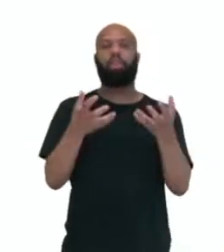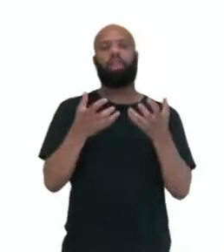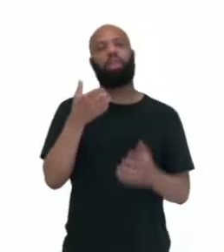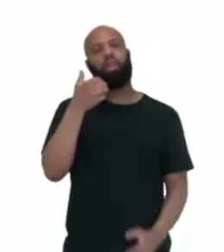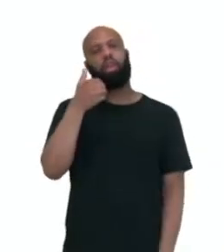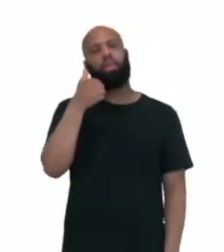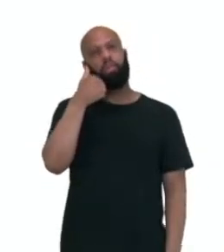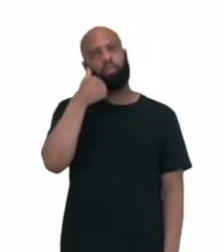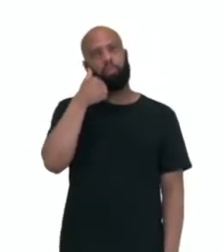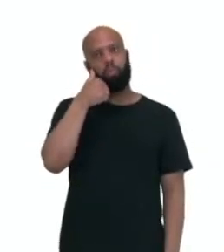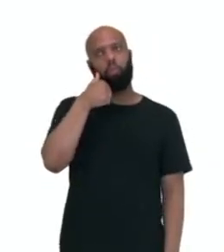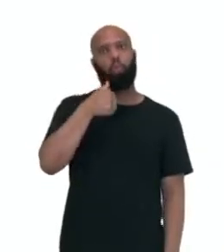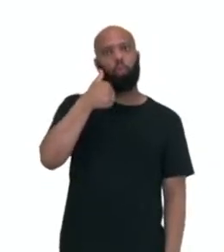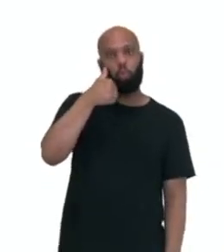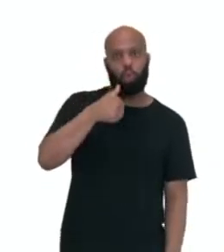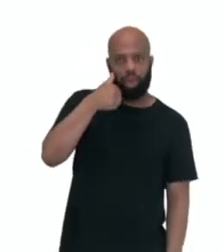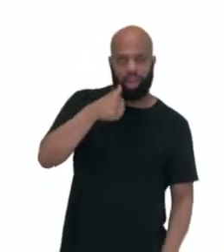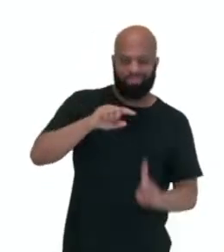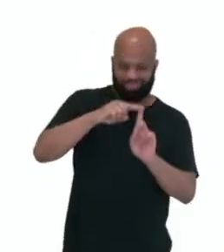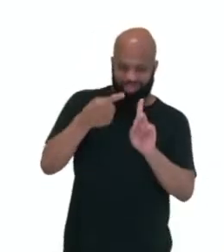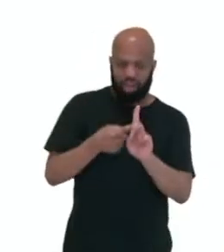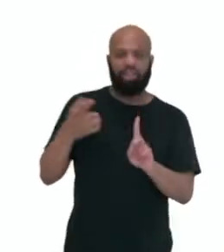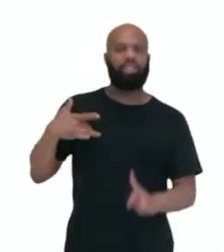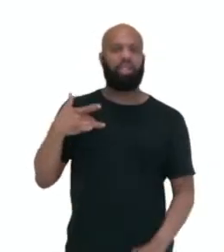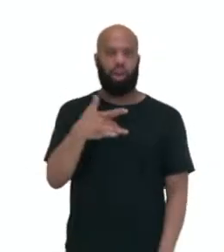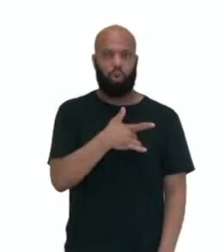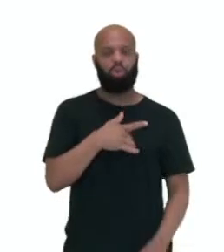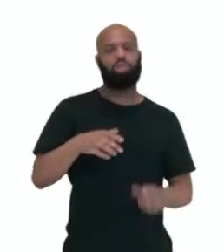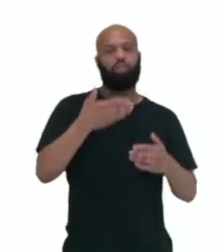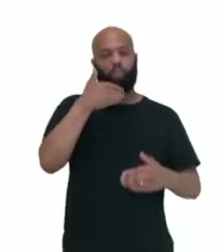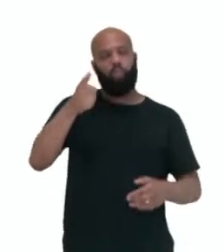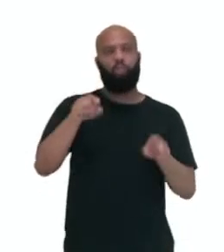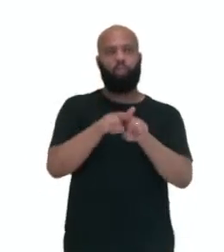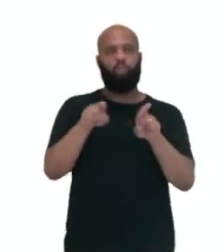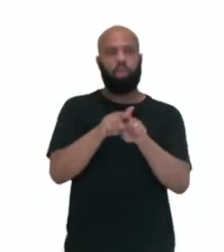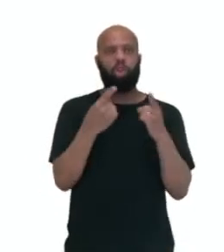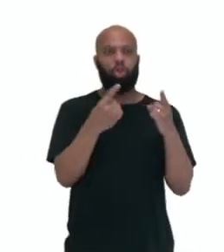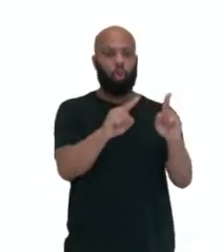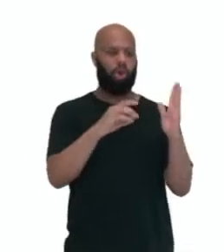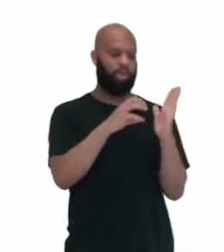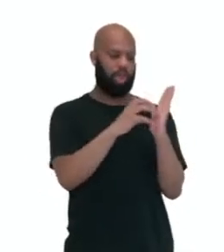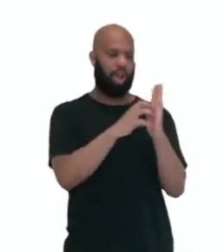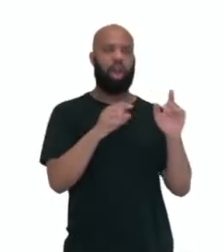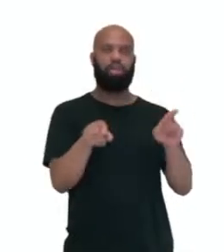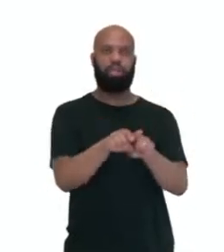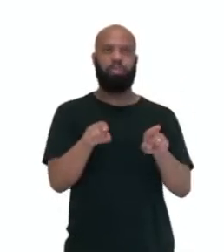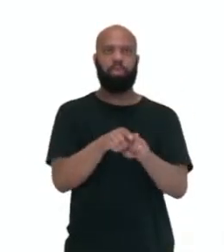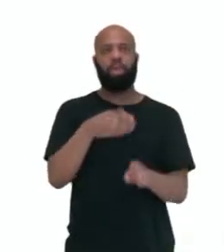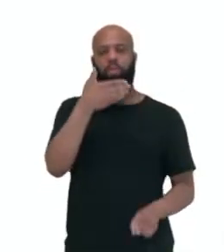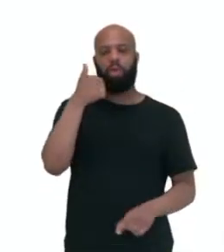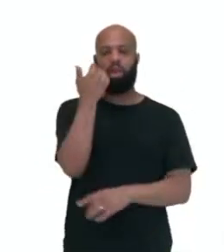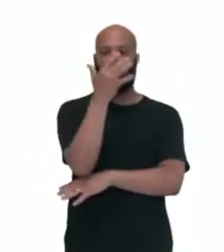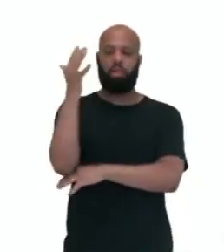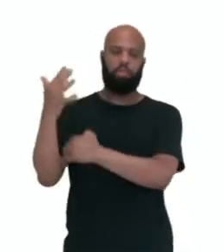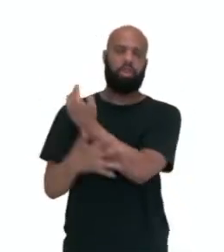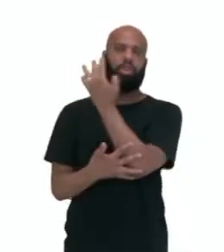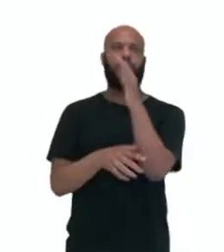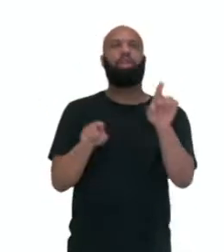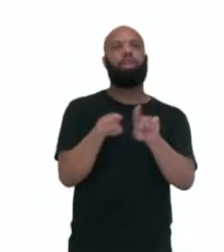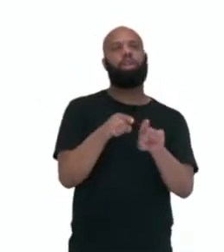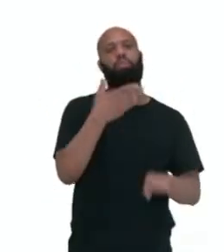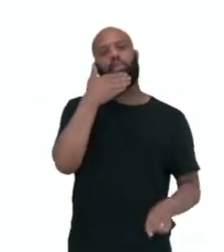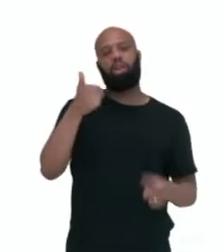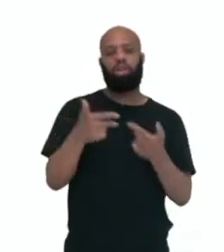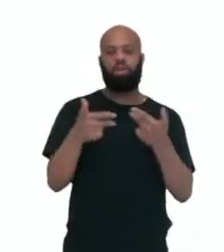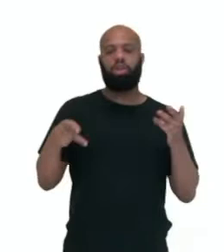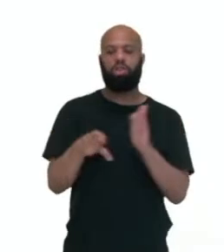da saúde da gestante, combater a AIDS e outras doenças, melhorar a questão ambiental e também melhorar as condições de trabalho, são